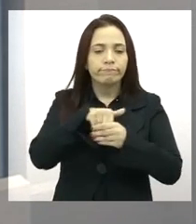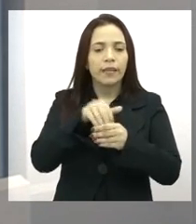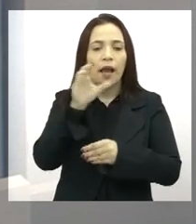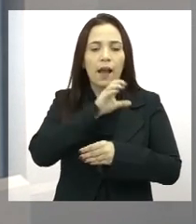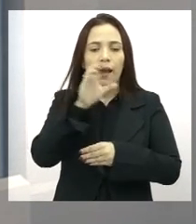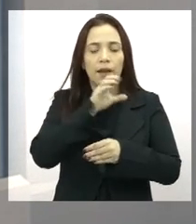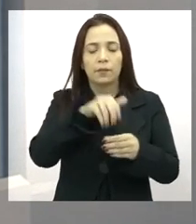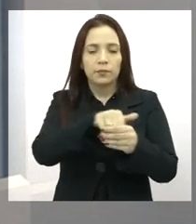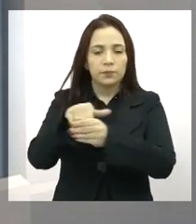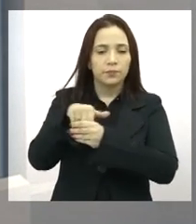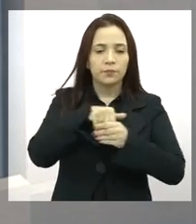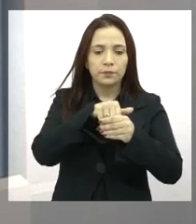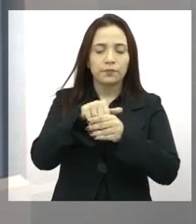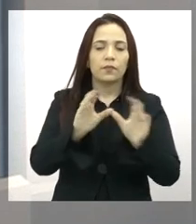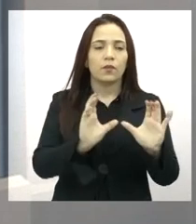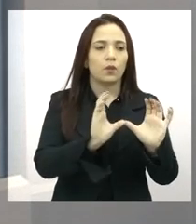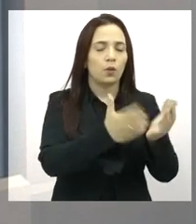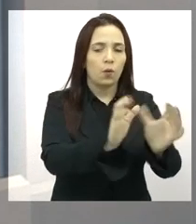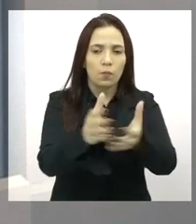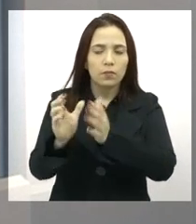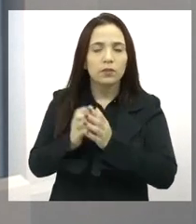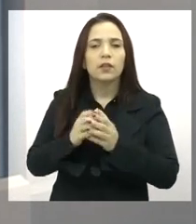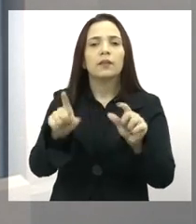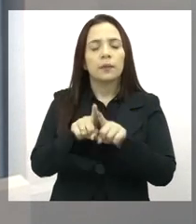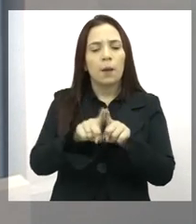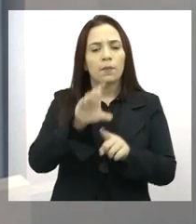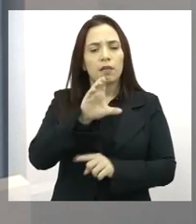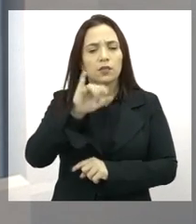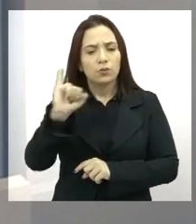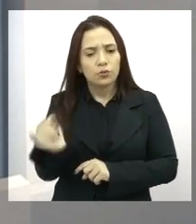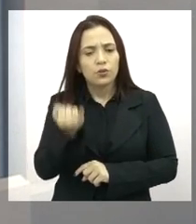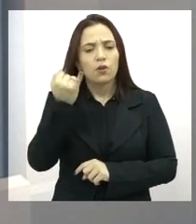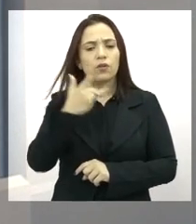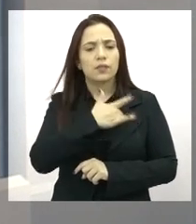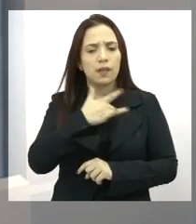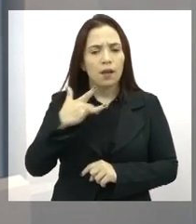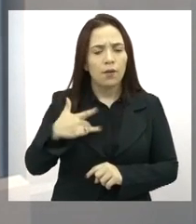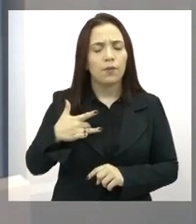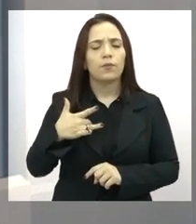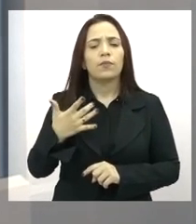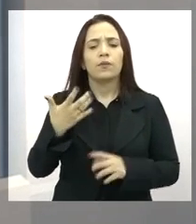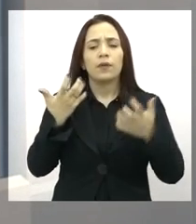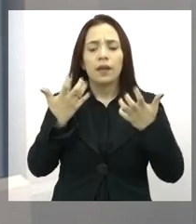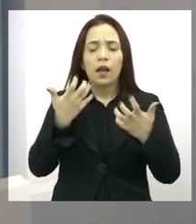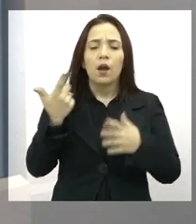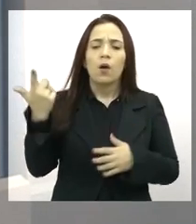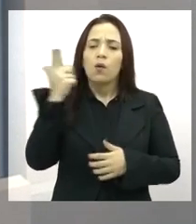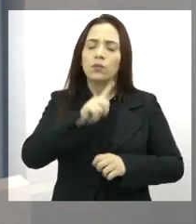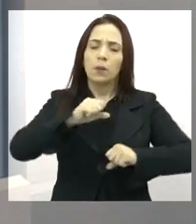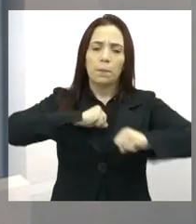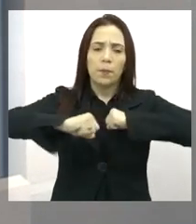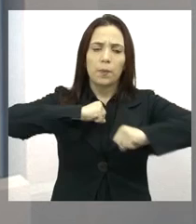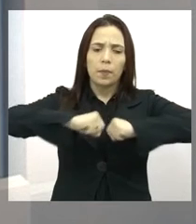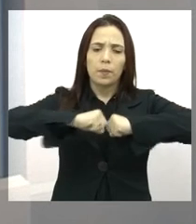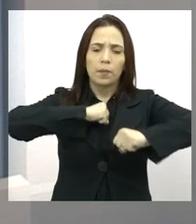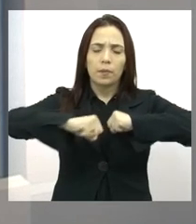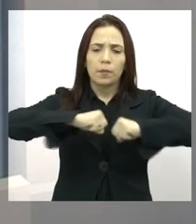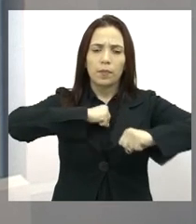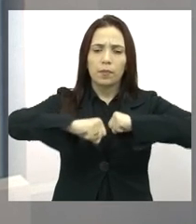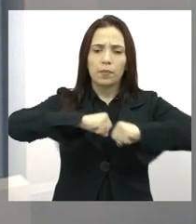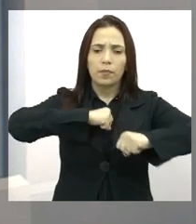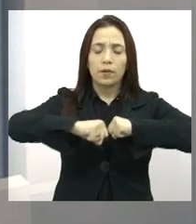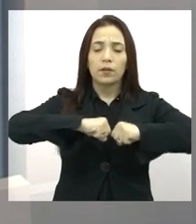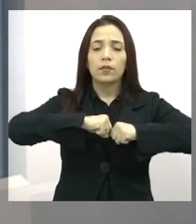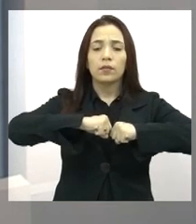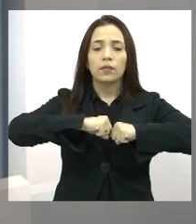razoável dentro das comissões de constituição e justiça, de saúde e que a gente possa fazer um bom debate no plenário, né, e